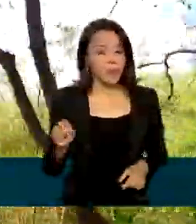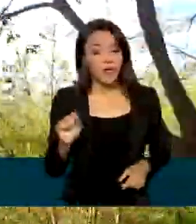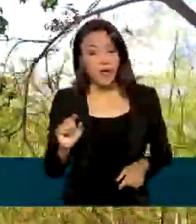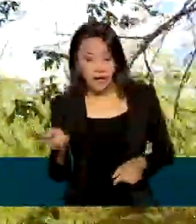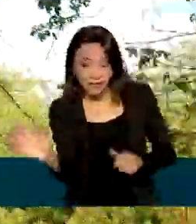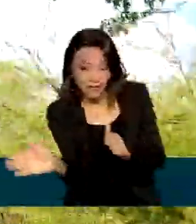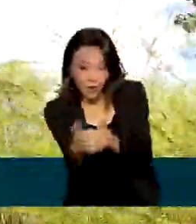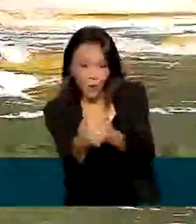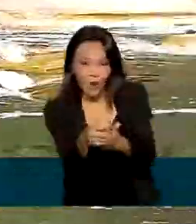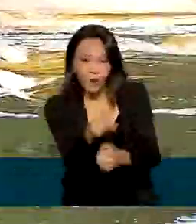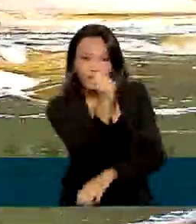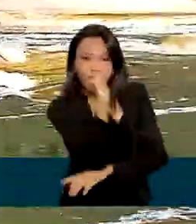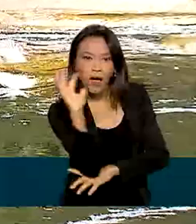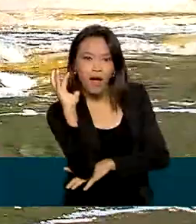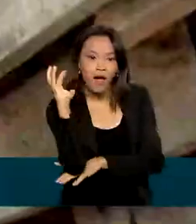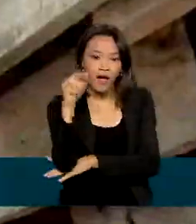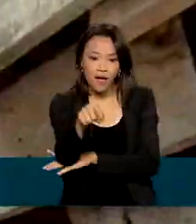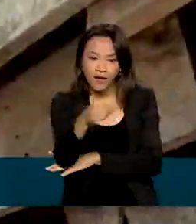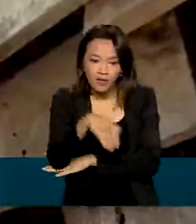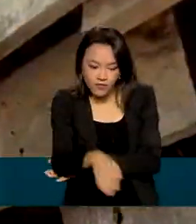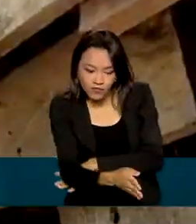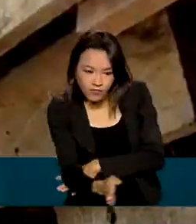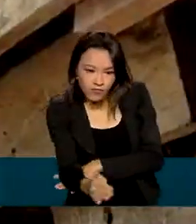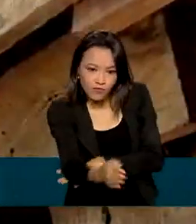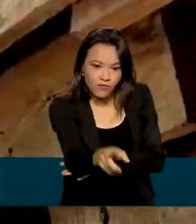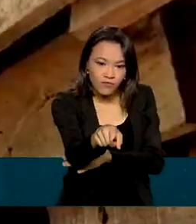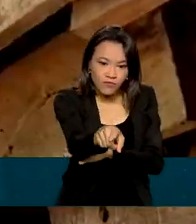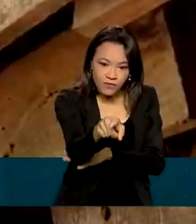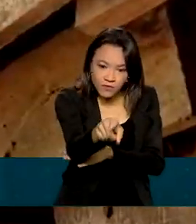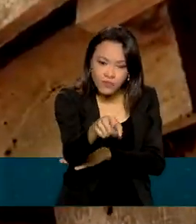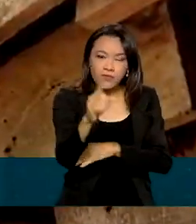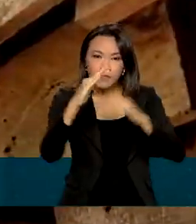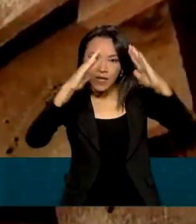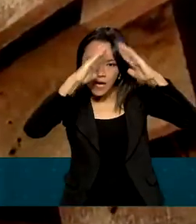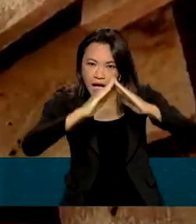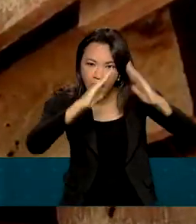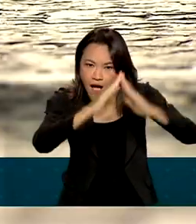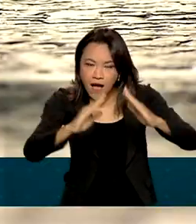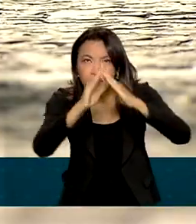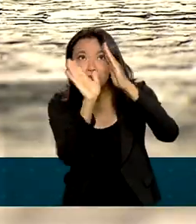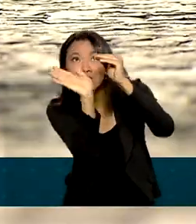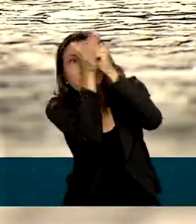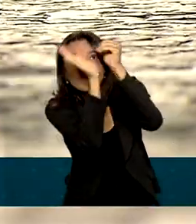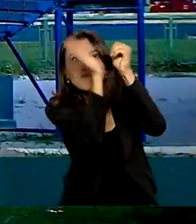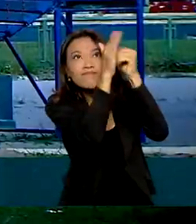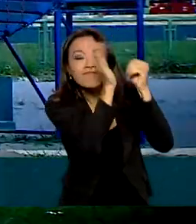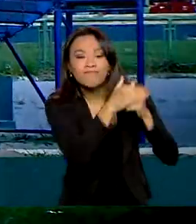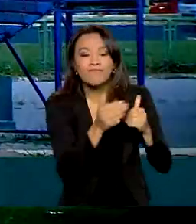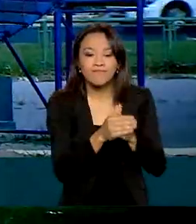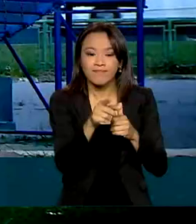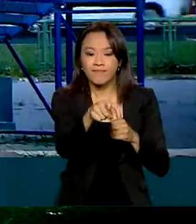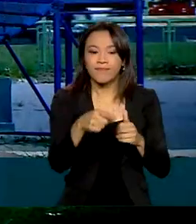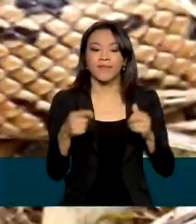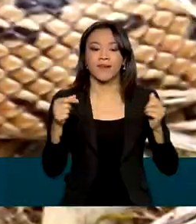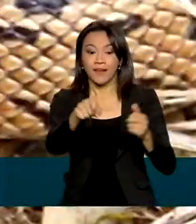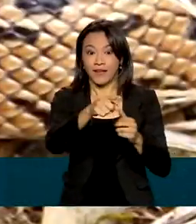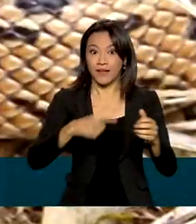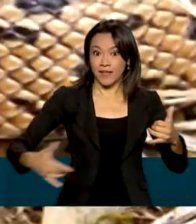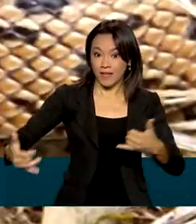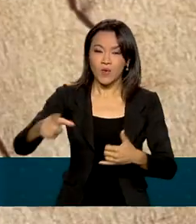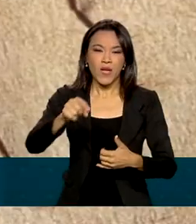na vegetação, em córregos e em cantos e frestas de residências, calçadas e parquinhos.